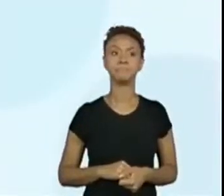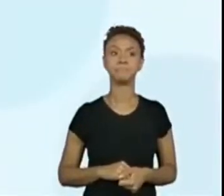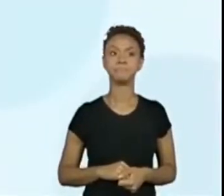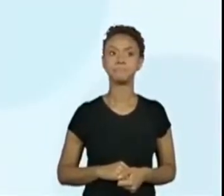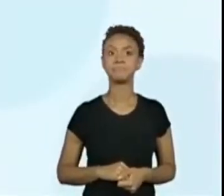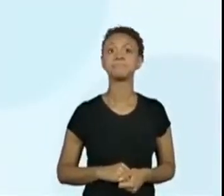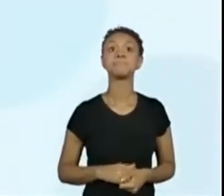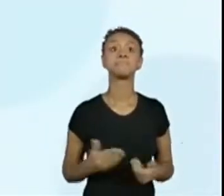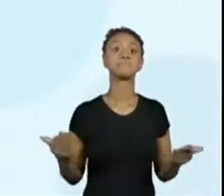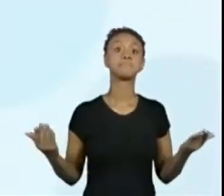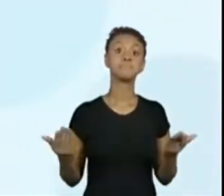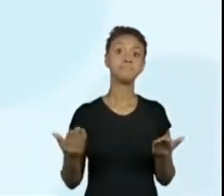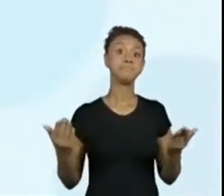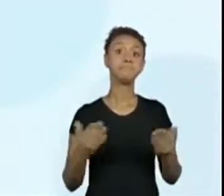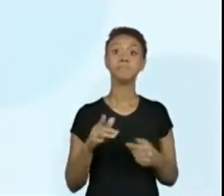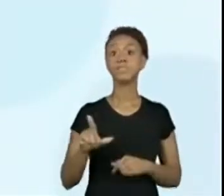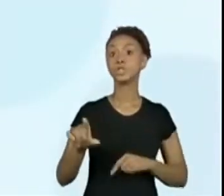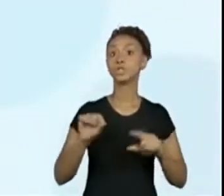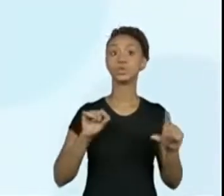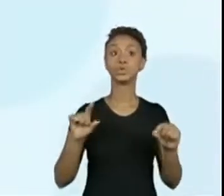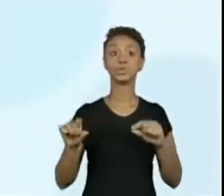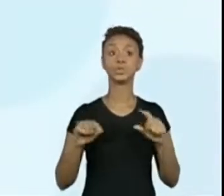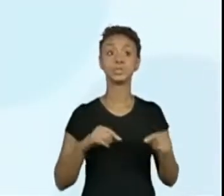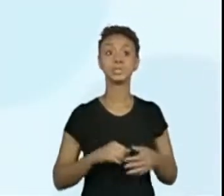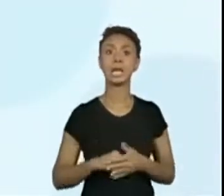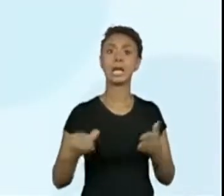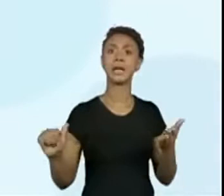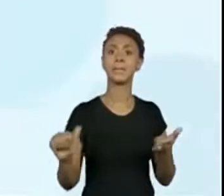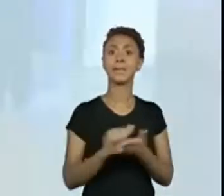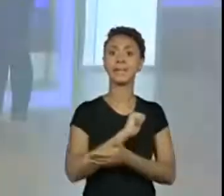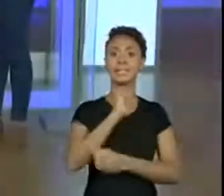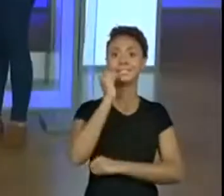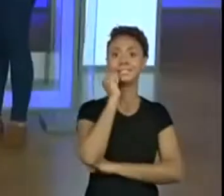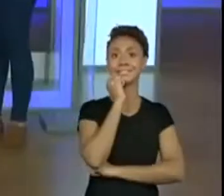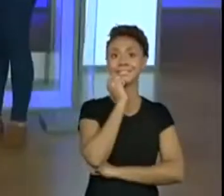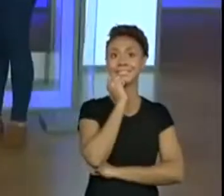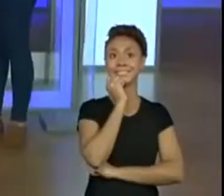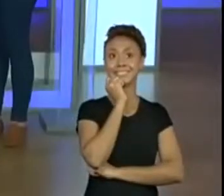escolher a quadrinha. Ah, eu apaguei a quadrinha. Que legal, Ana Paula.